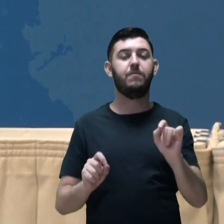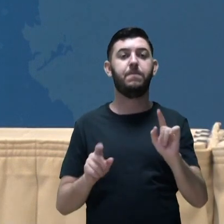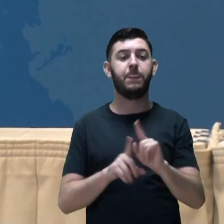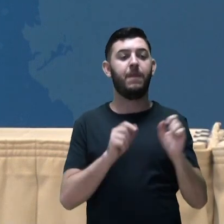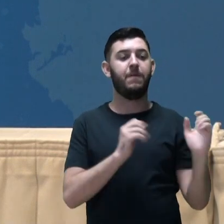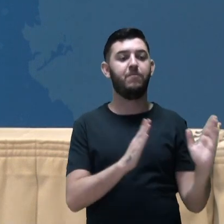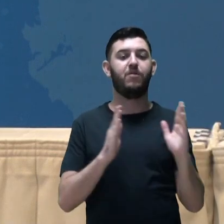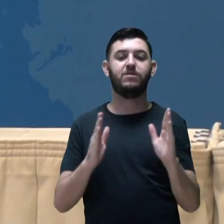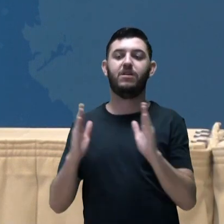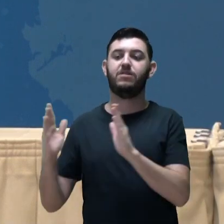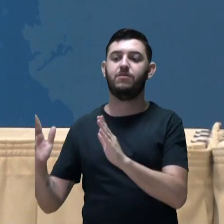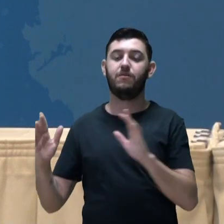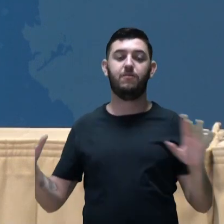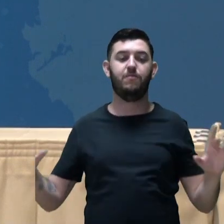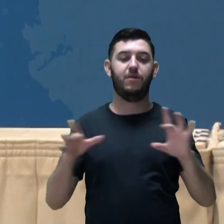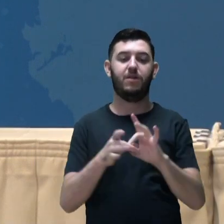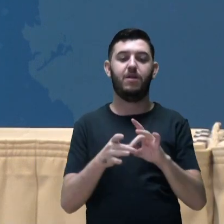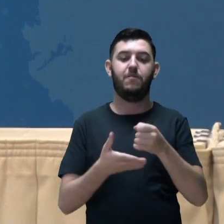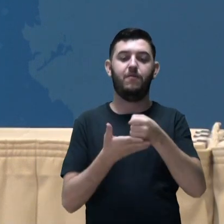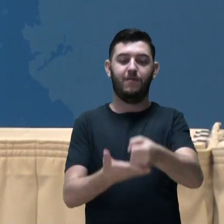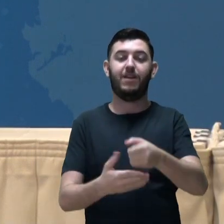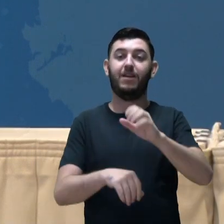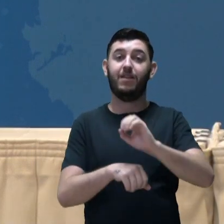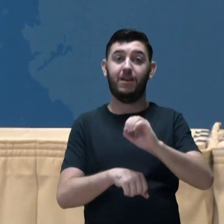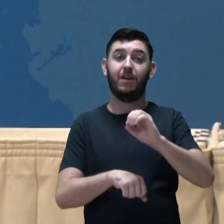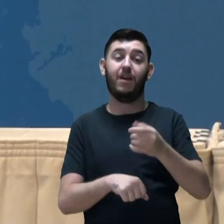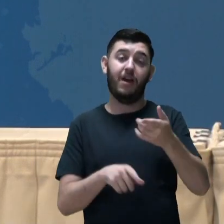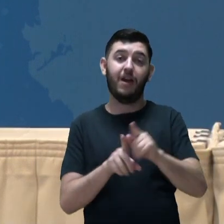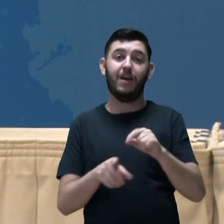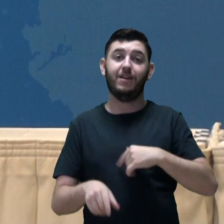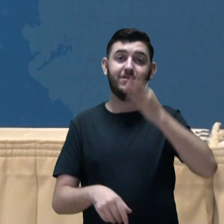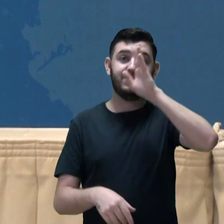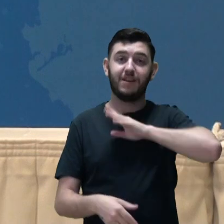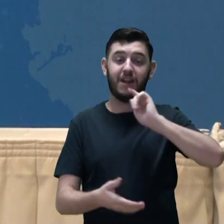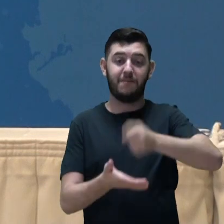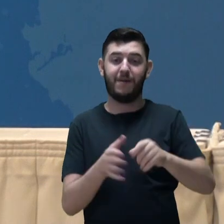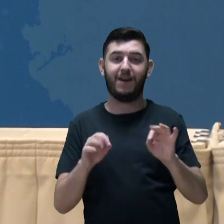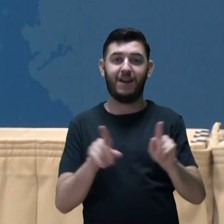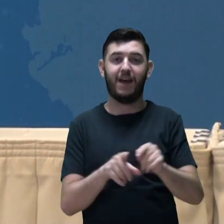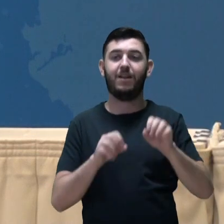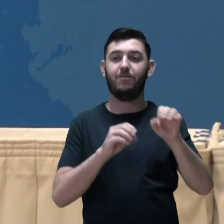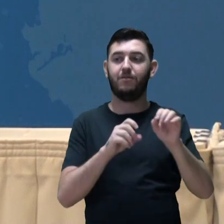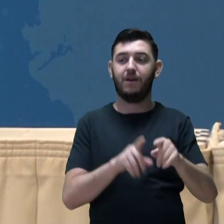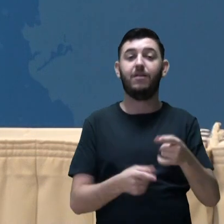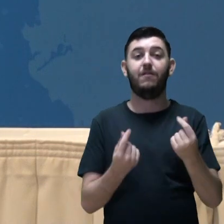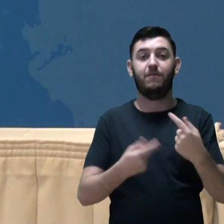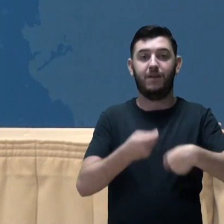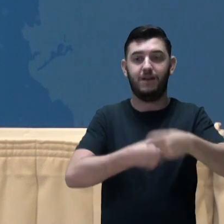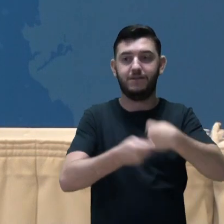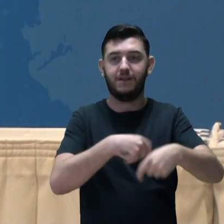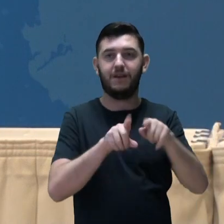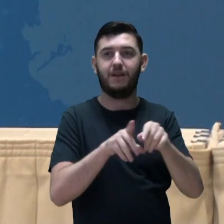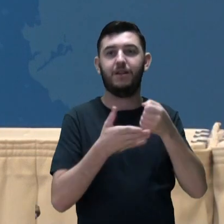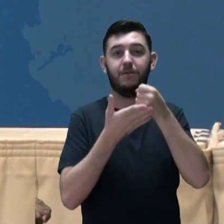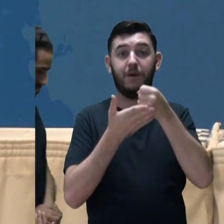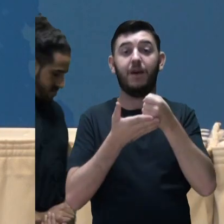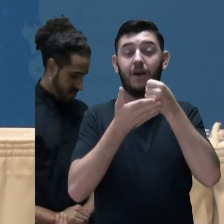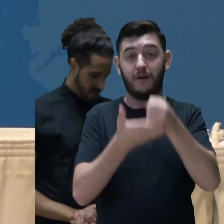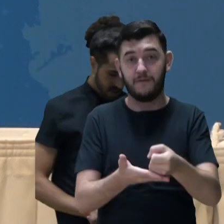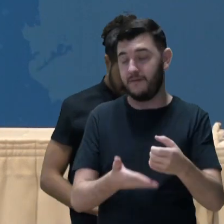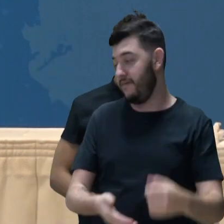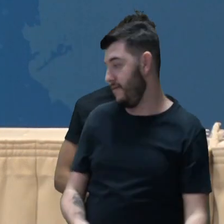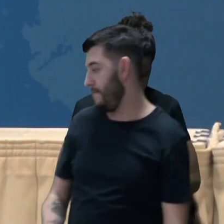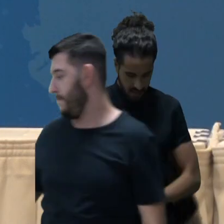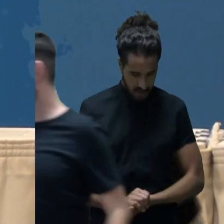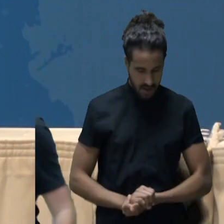processo. Oferece educação financeira para estudantes da rede pública de ensino e abre oportunidade de qualificação profissional